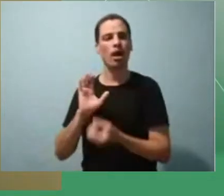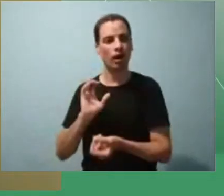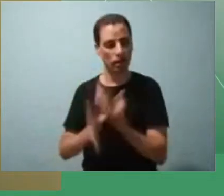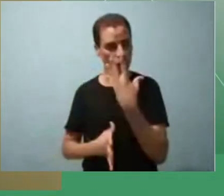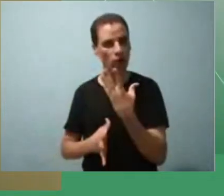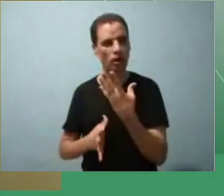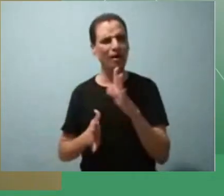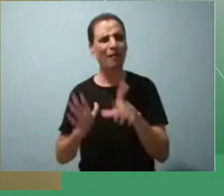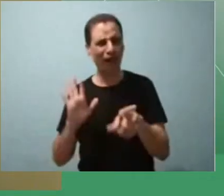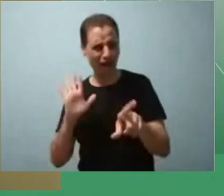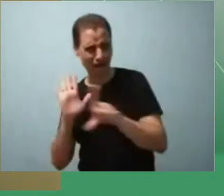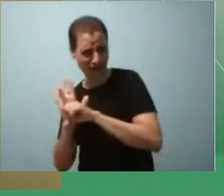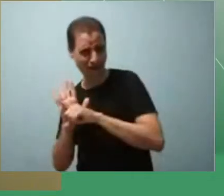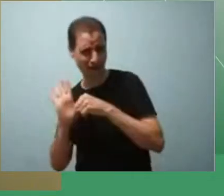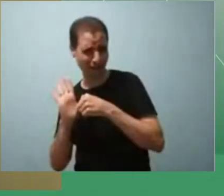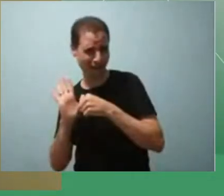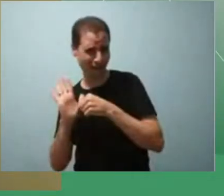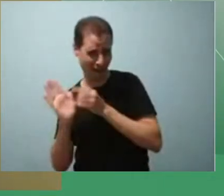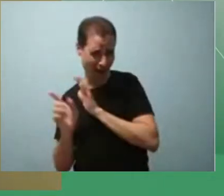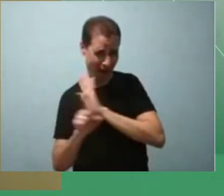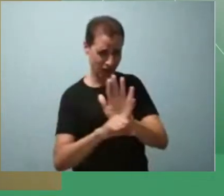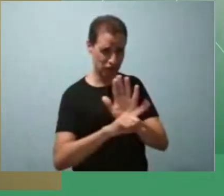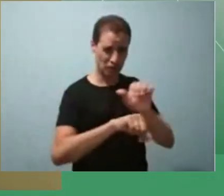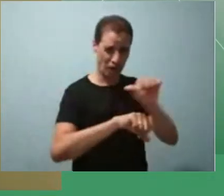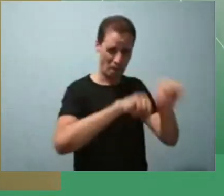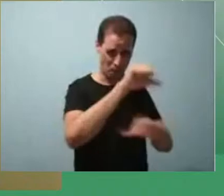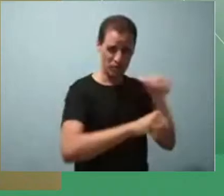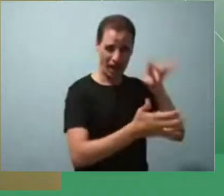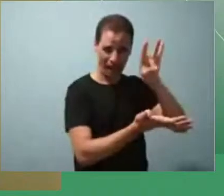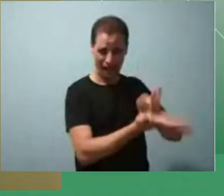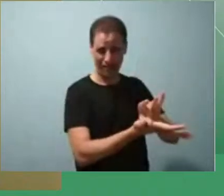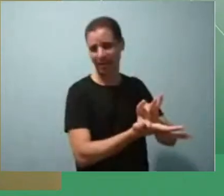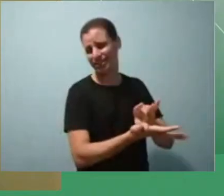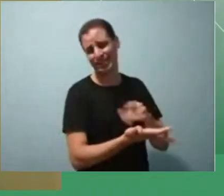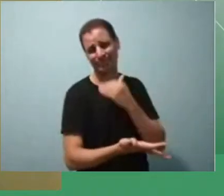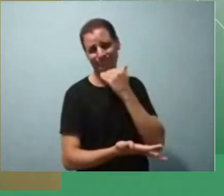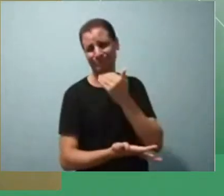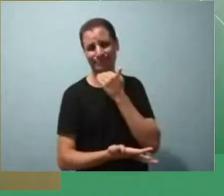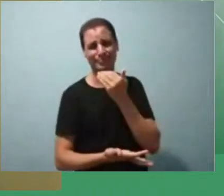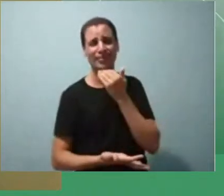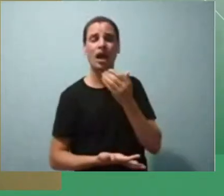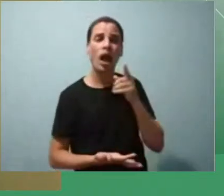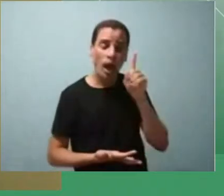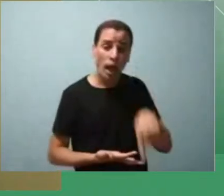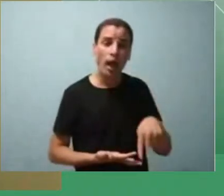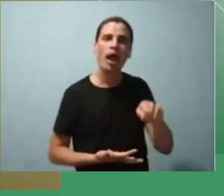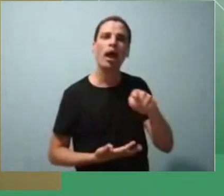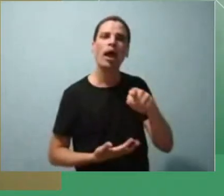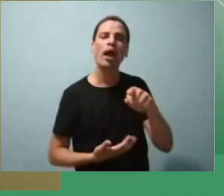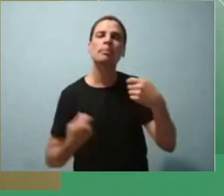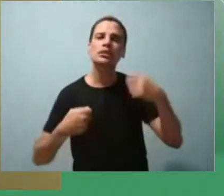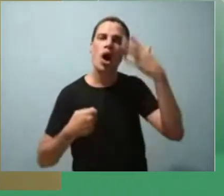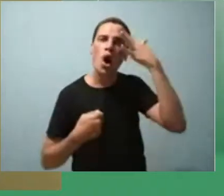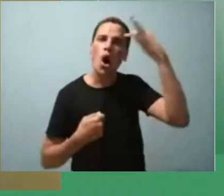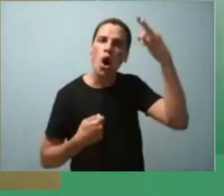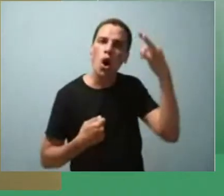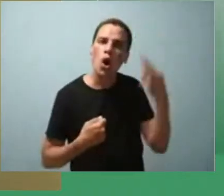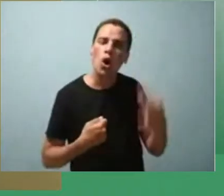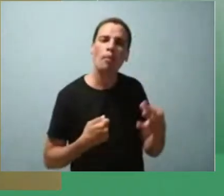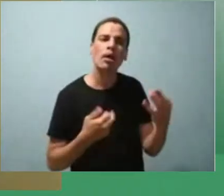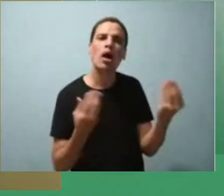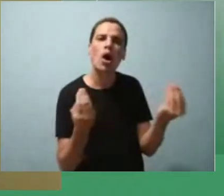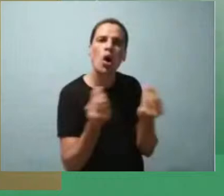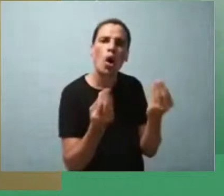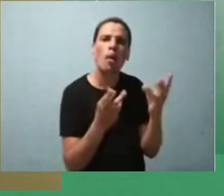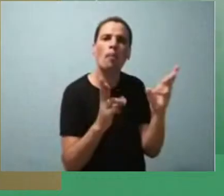não é capaz de alterar a realidade. Então, o intuito é trabalhar no sentido de compreender as relações